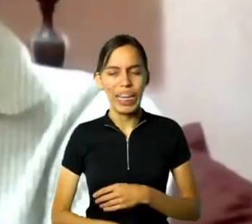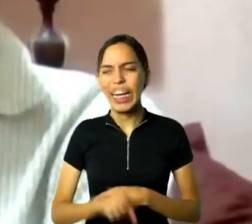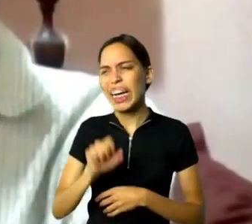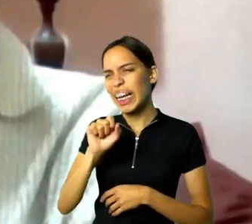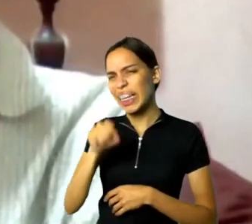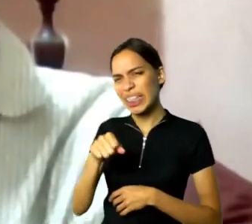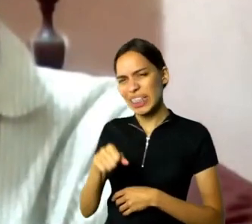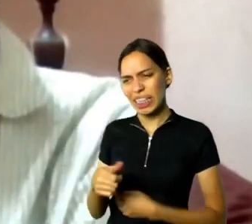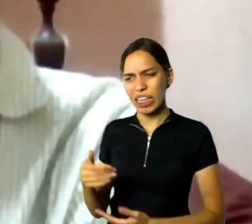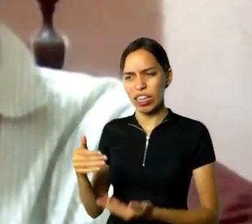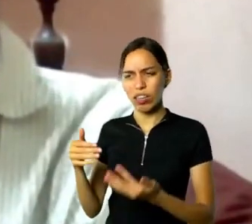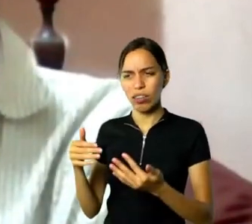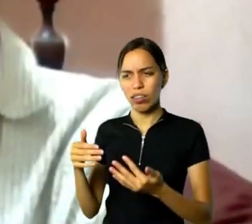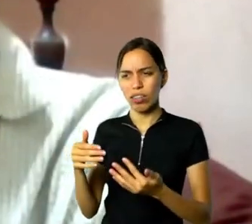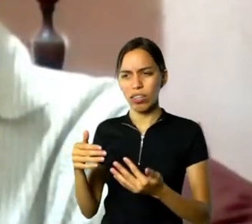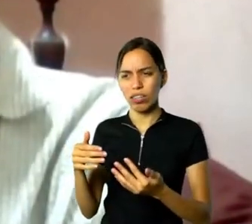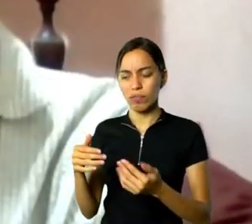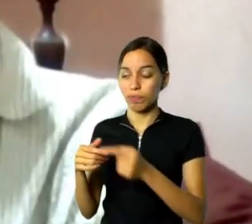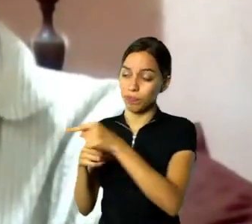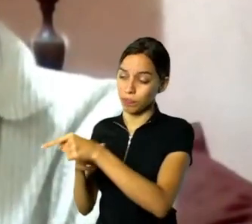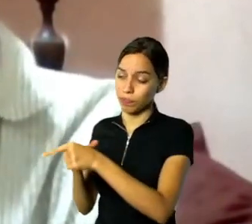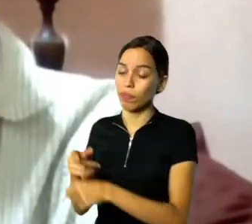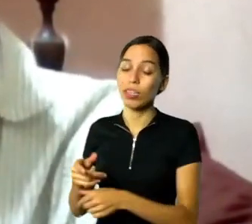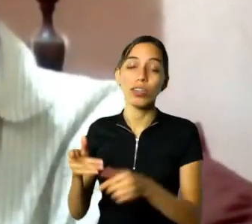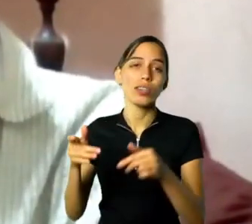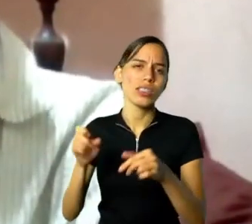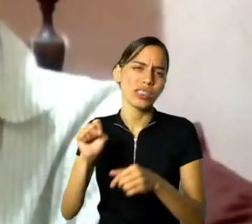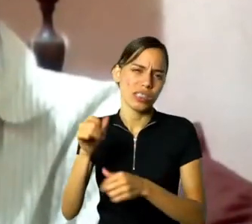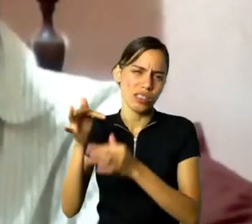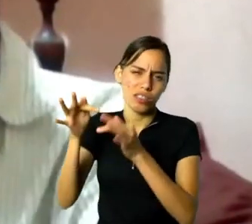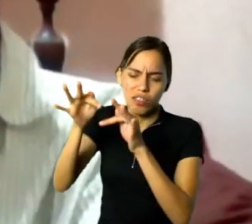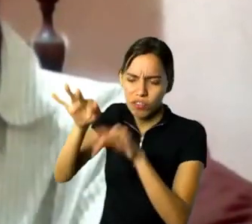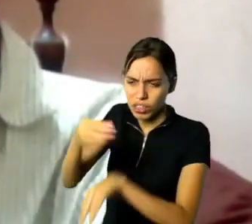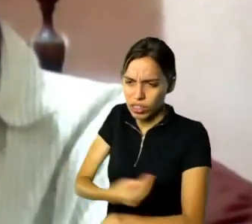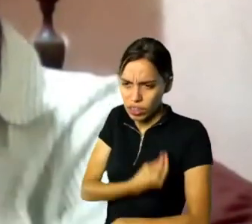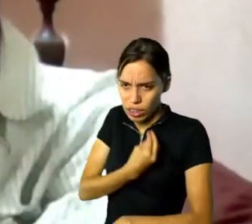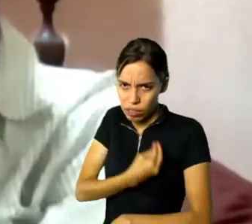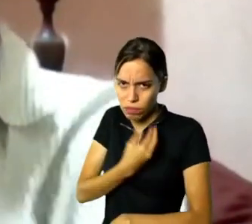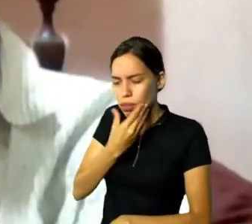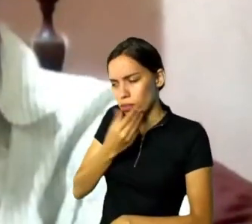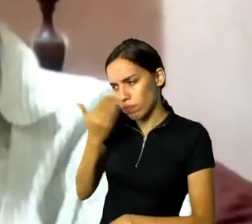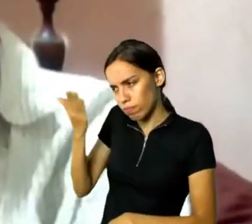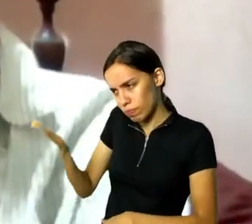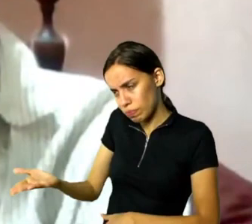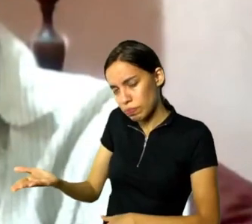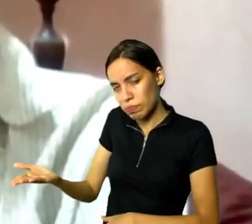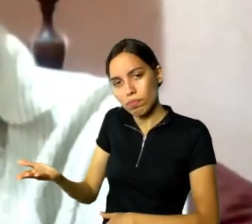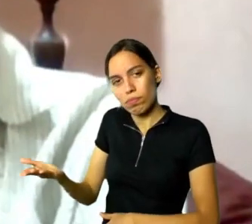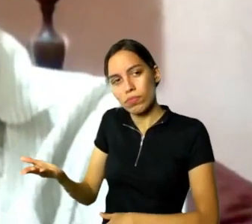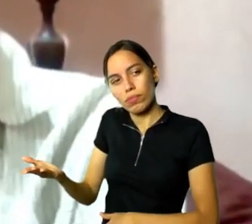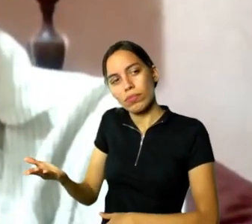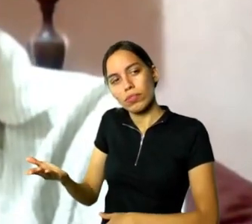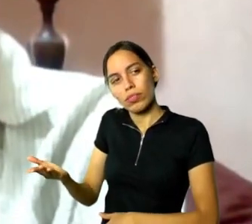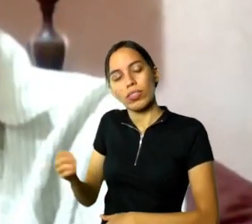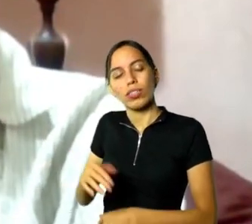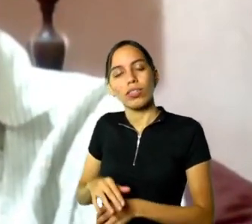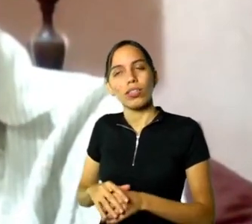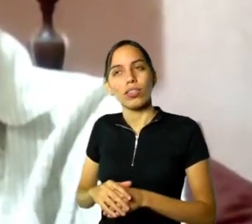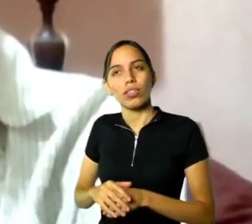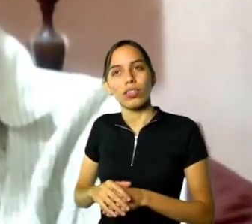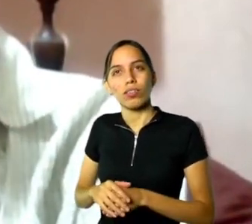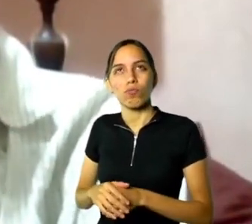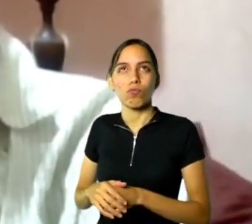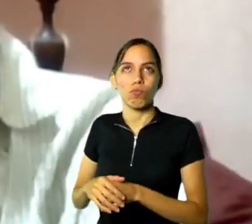vida dele. Ele ainda pegou ali uma beiradinha no final da vida dele, nos últimos anos, talvez